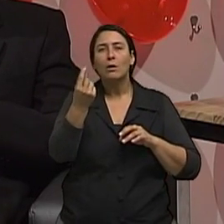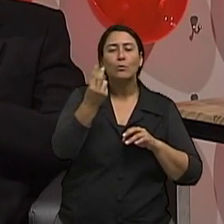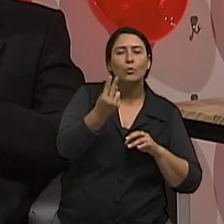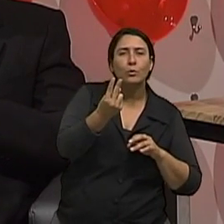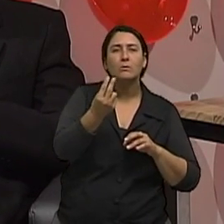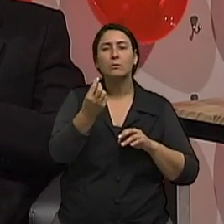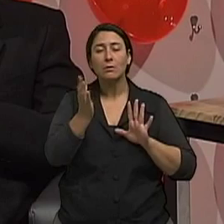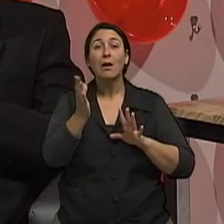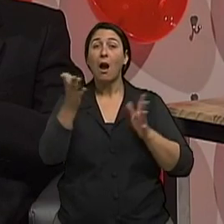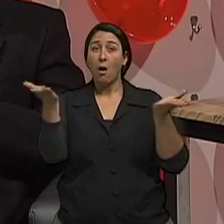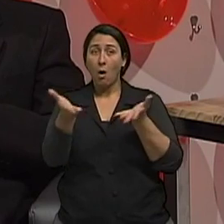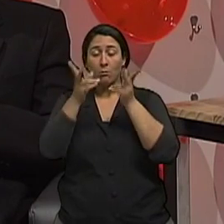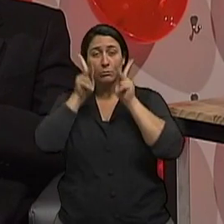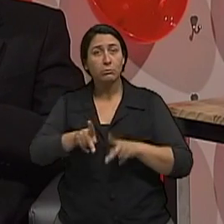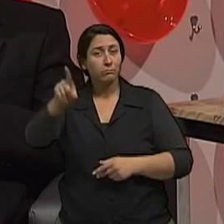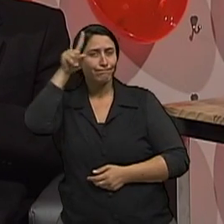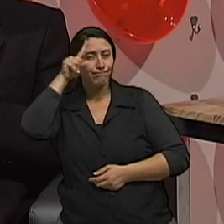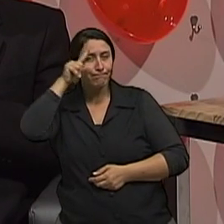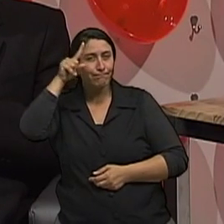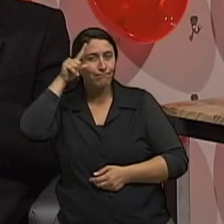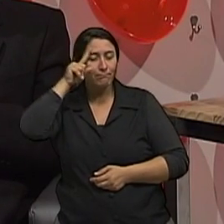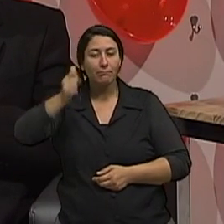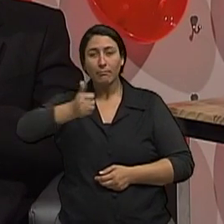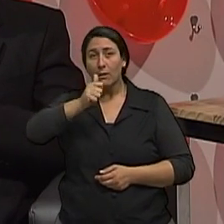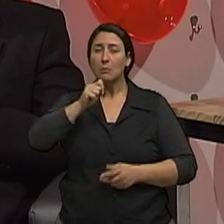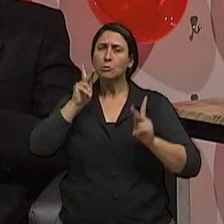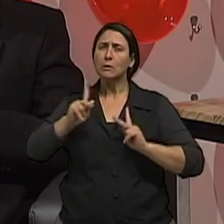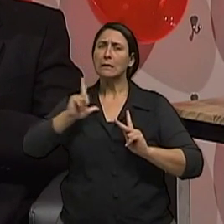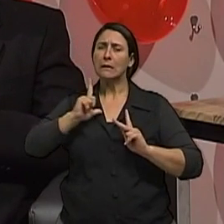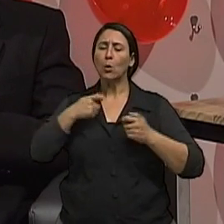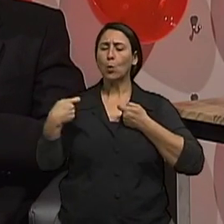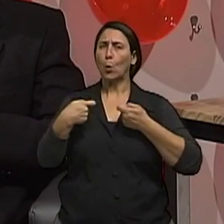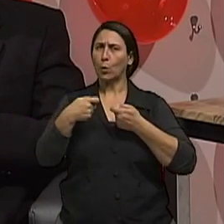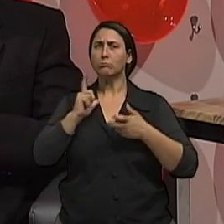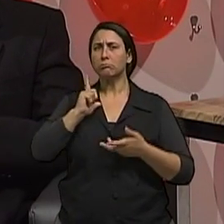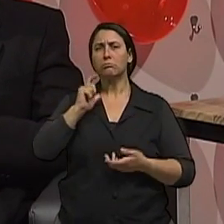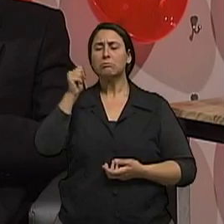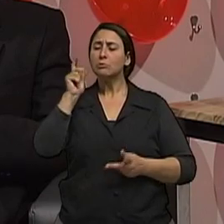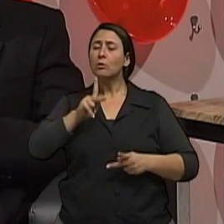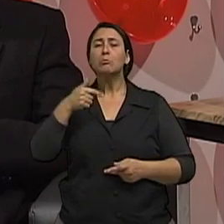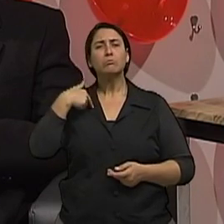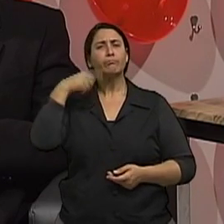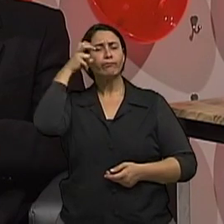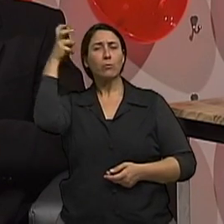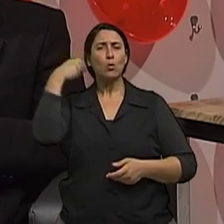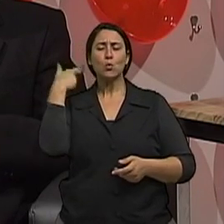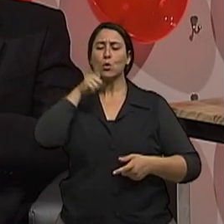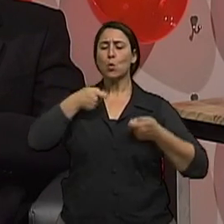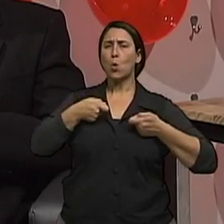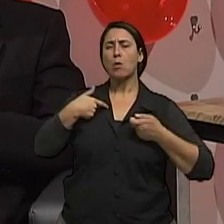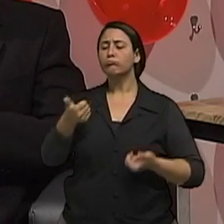consomem álcool assim, elas também têm um melhor controle emocional. Elas tendem a ser mais inteligentes porque elas conseguem se controlar.